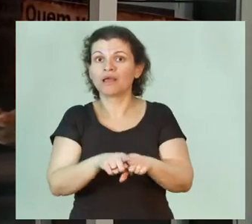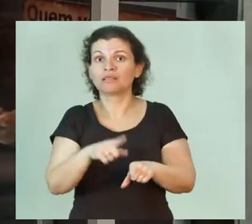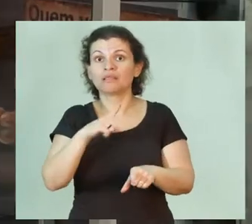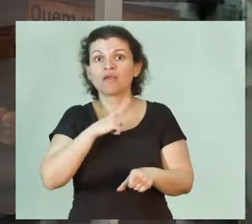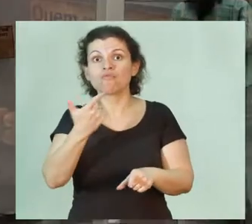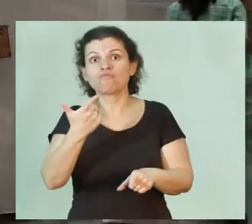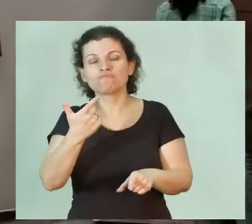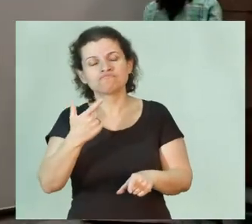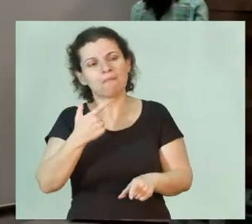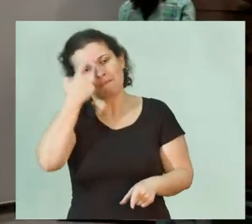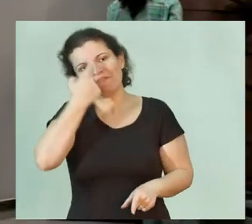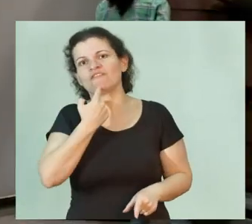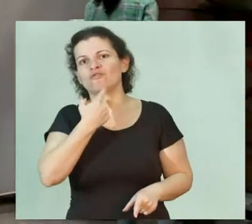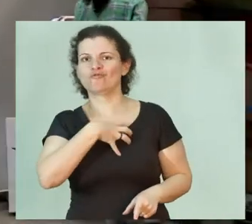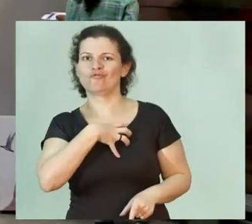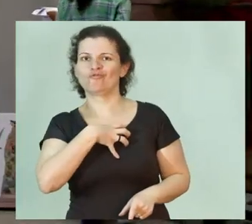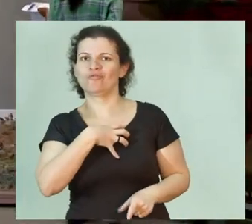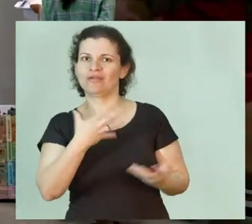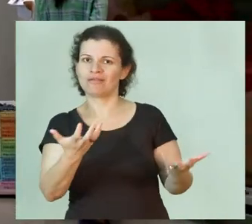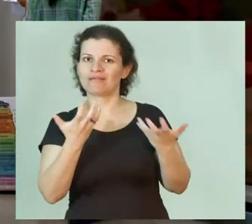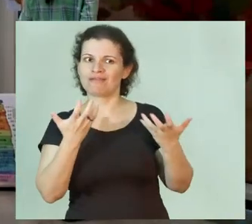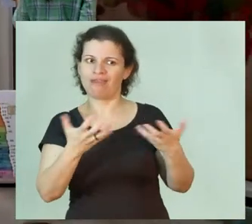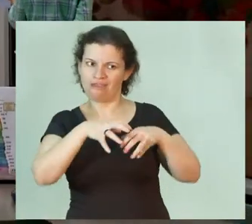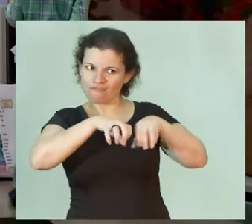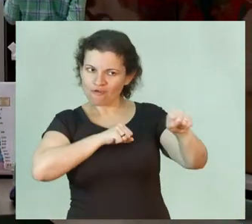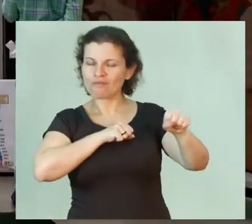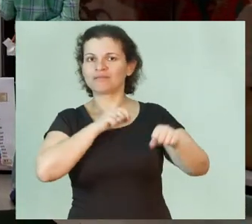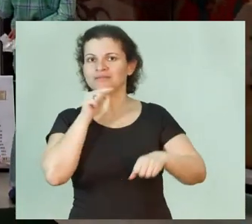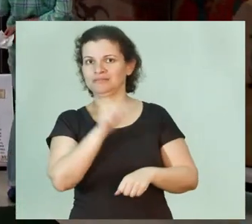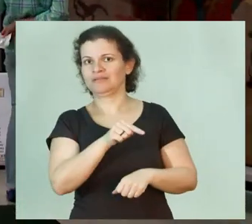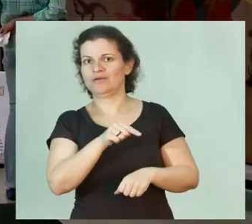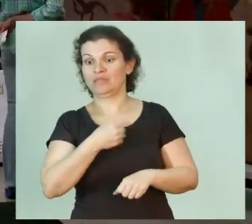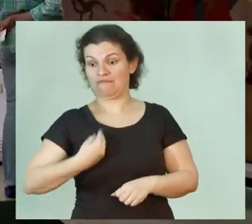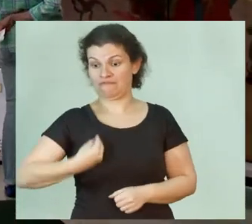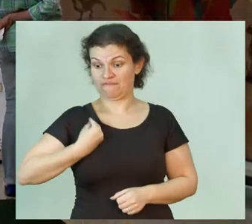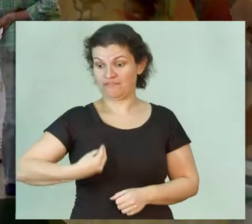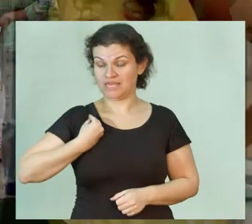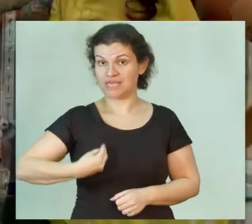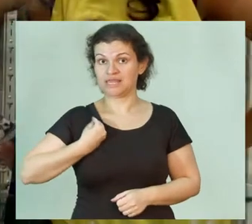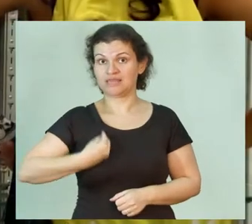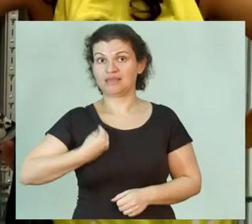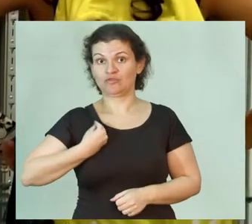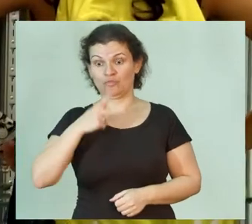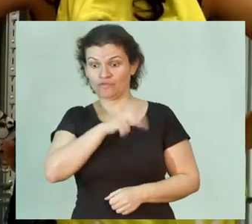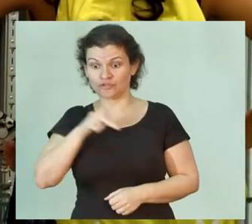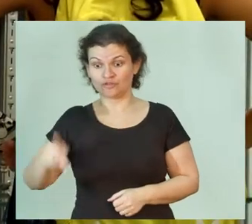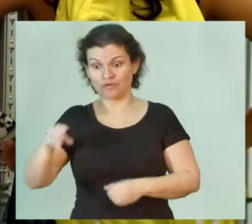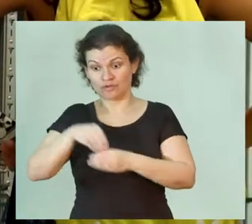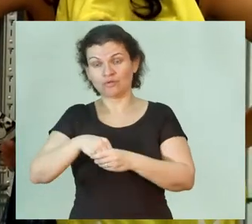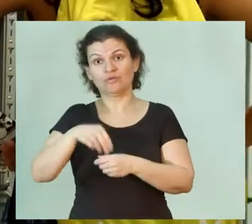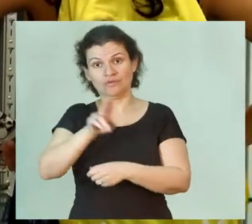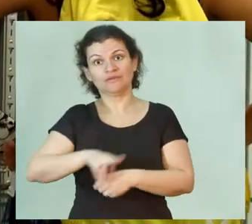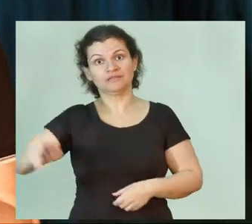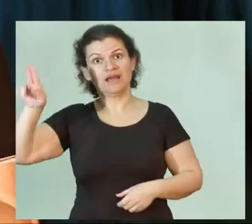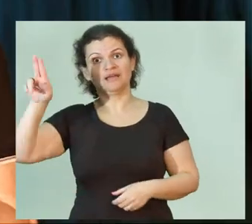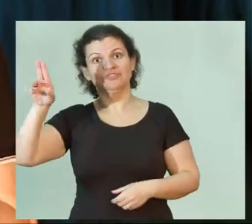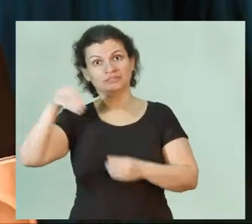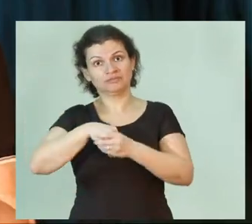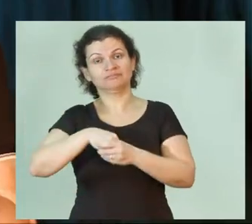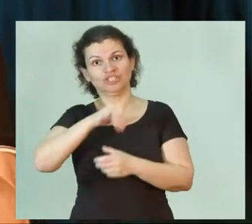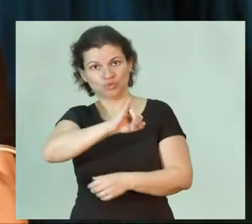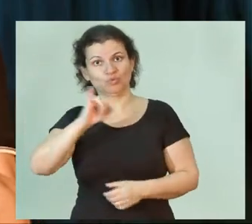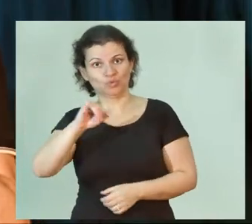dos perfis que colocamos para a formação da vida discente na nossa universidade, especialmente no nosso